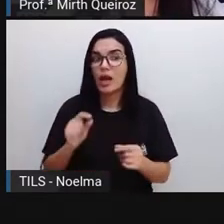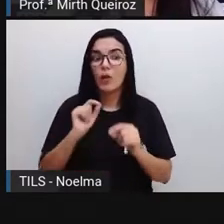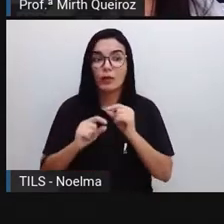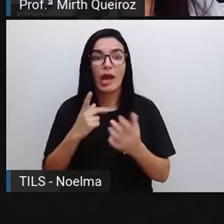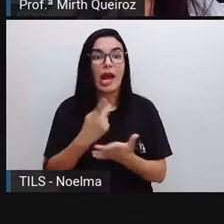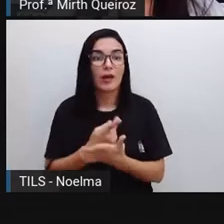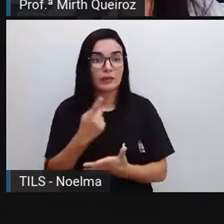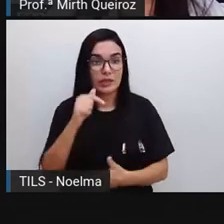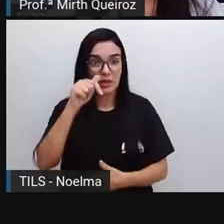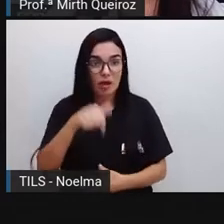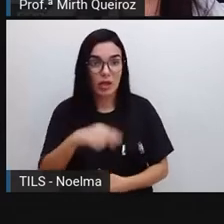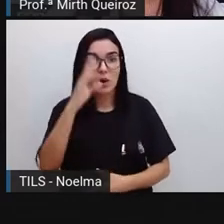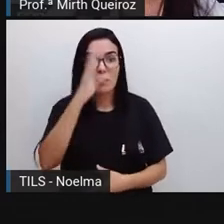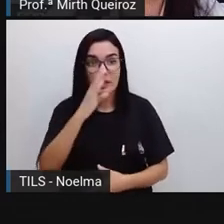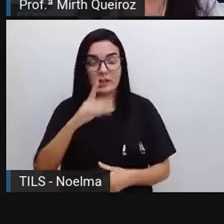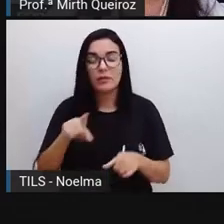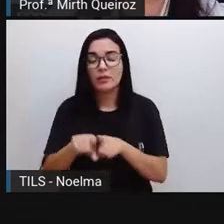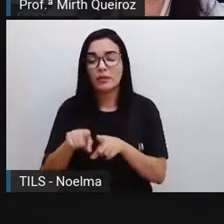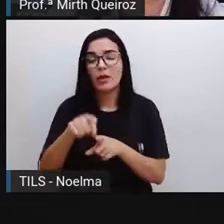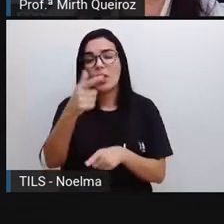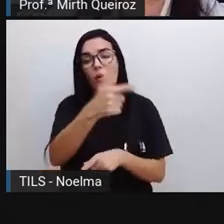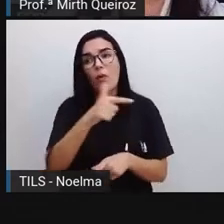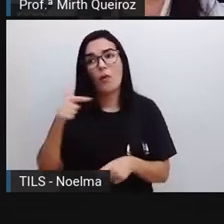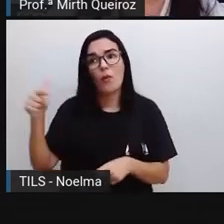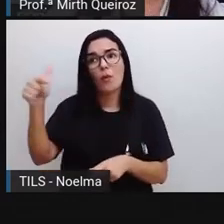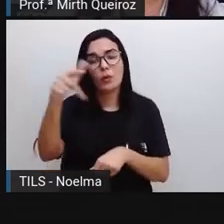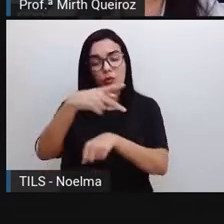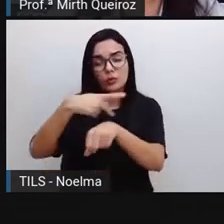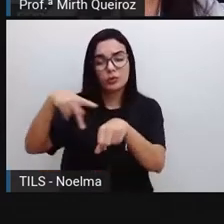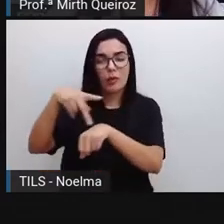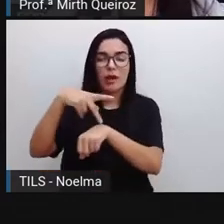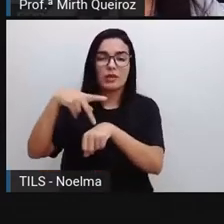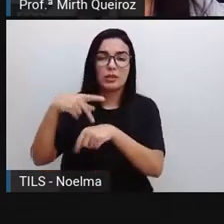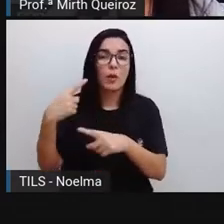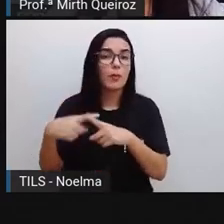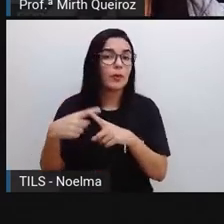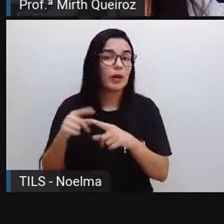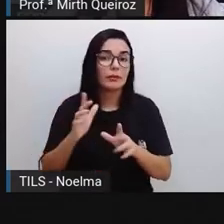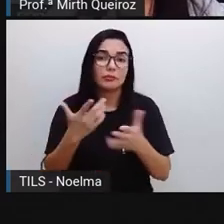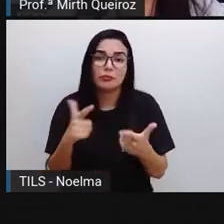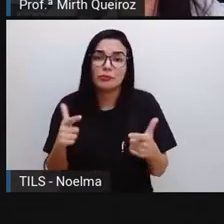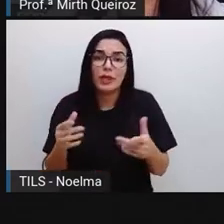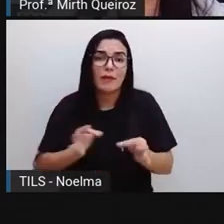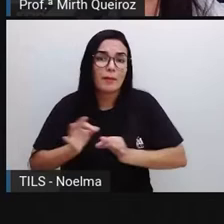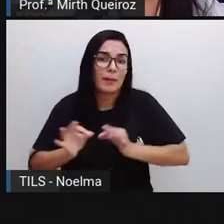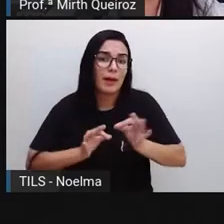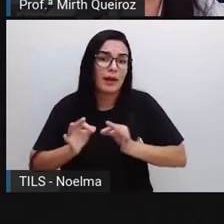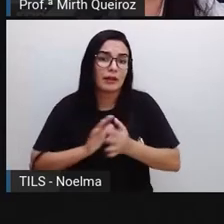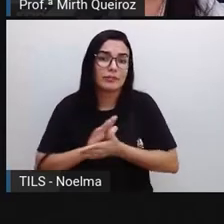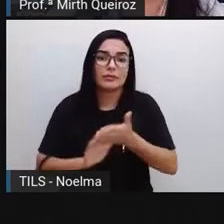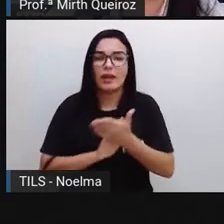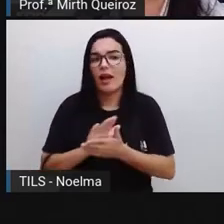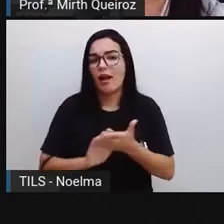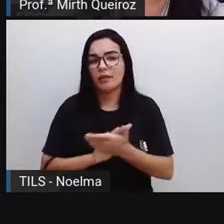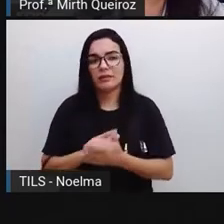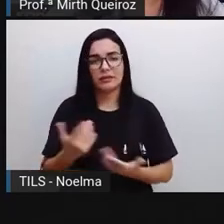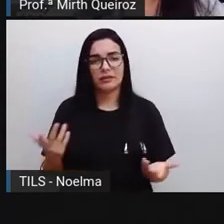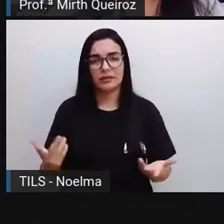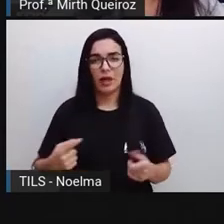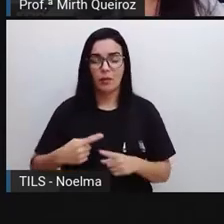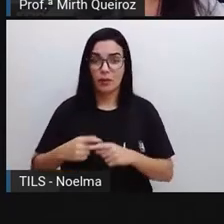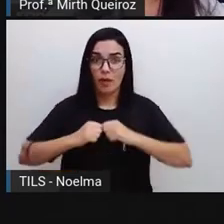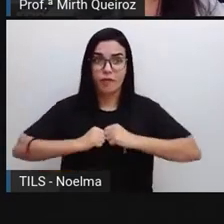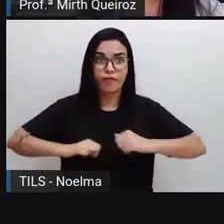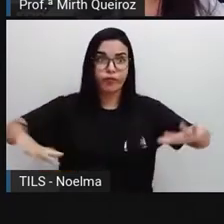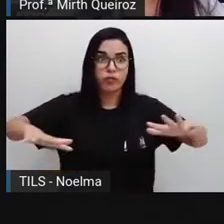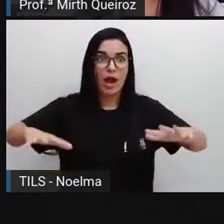não somente no Brasil, mas em outros países também, uma vez que a gente não estava preparado, não imaginava que isso iria se